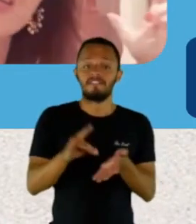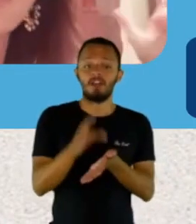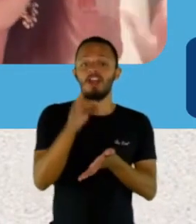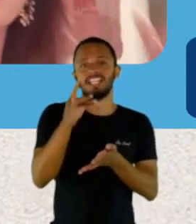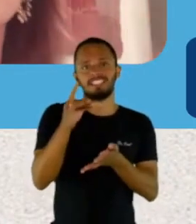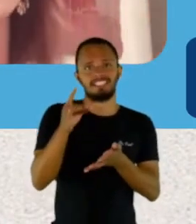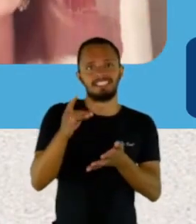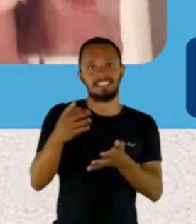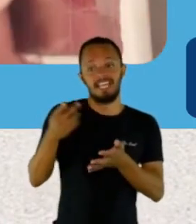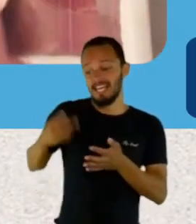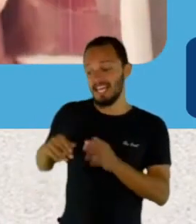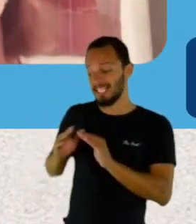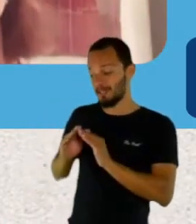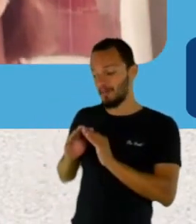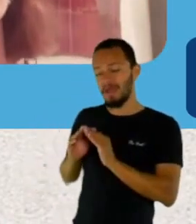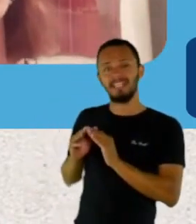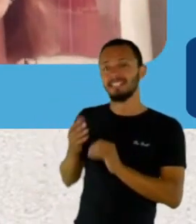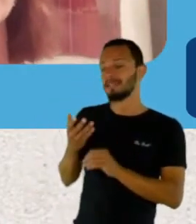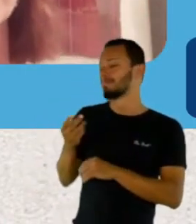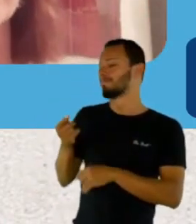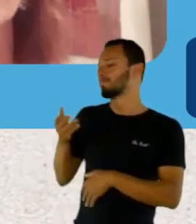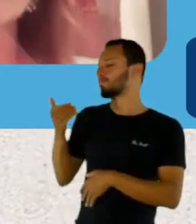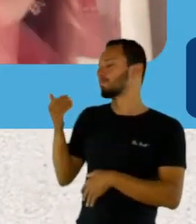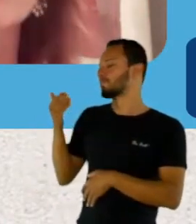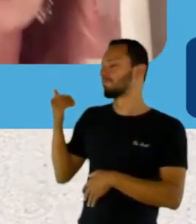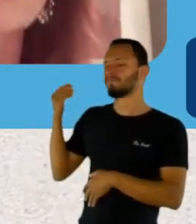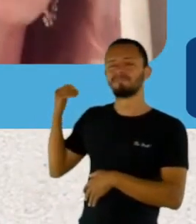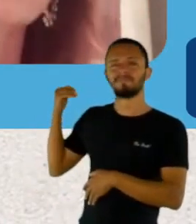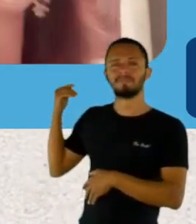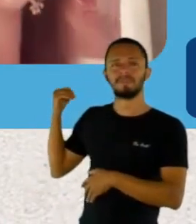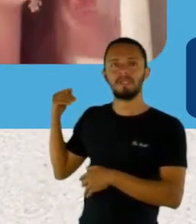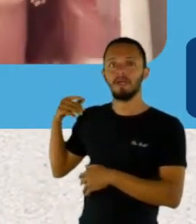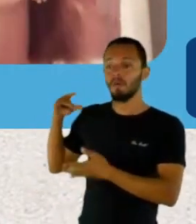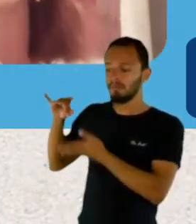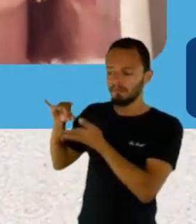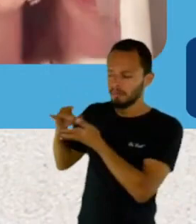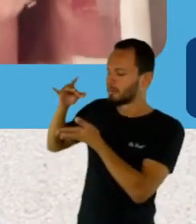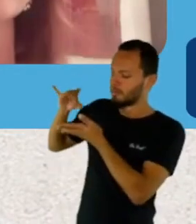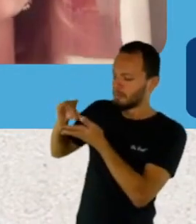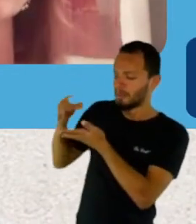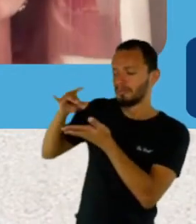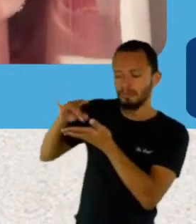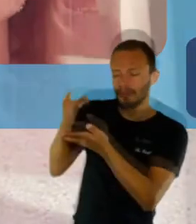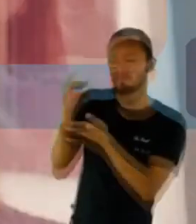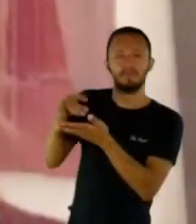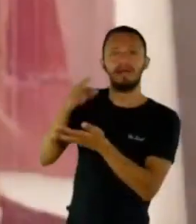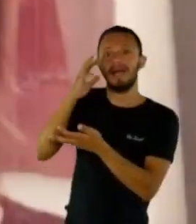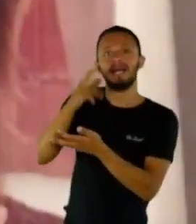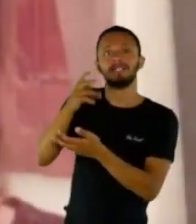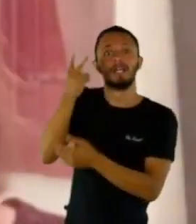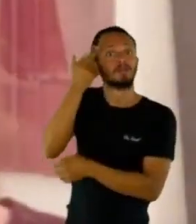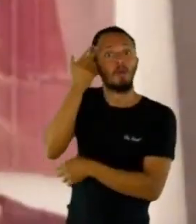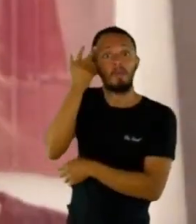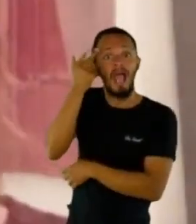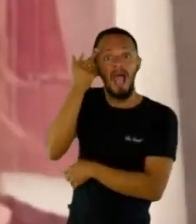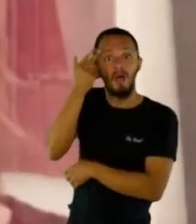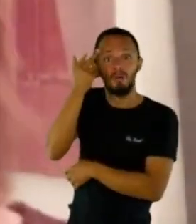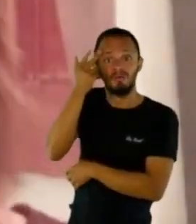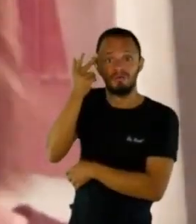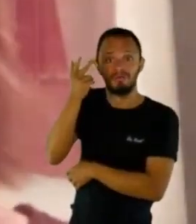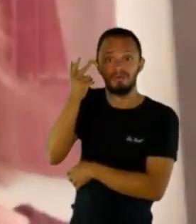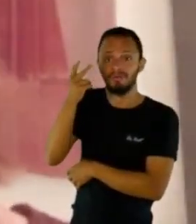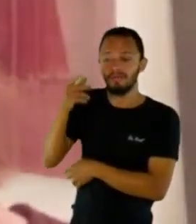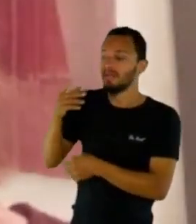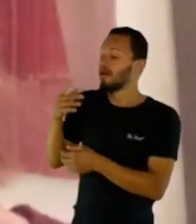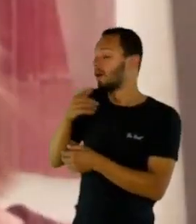atrás. Porque a pessoa se subjugou àquilo e continua achando que é normal. Então às vezes vê um caso acontecer e faça, não, ok,